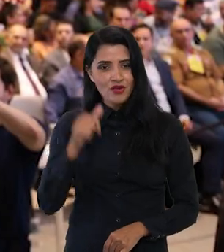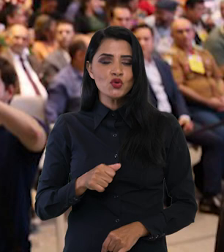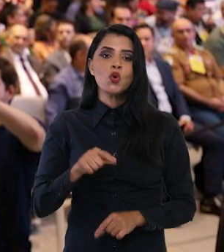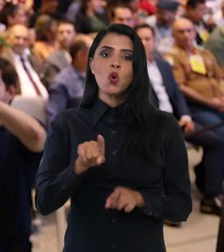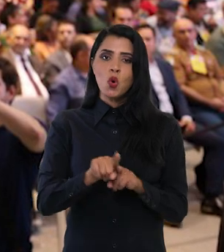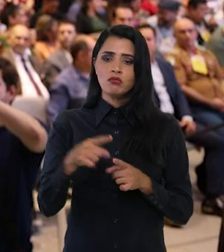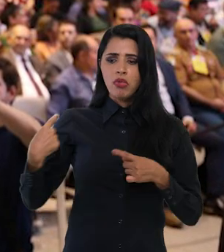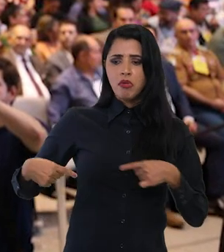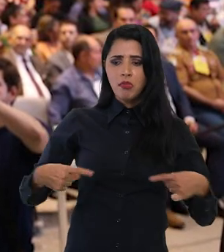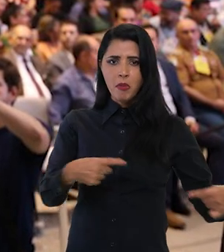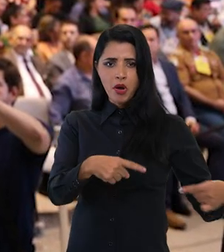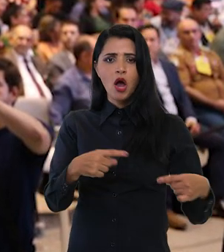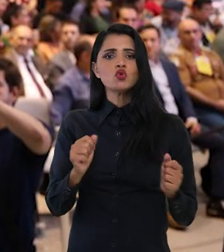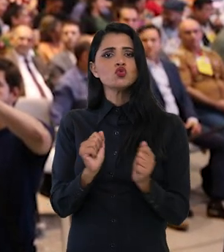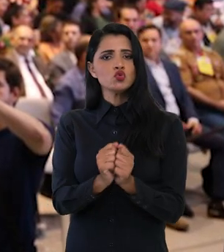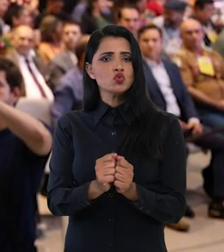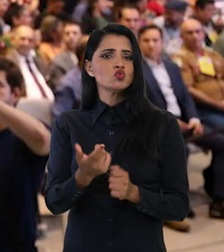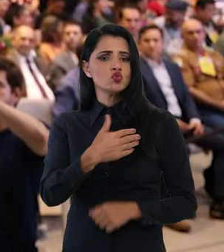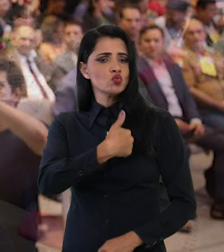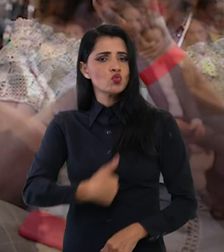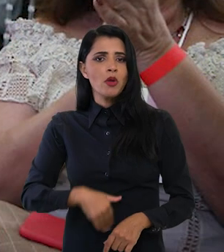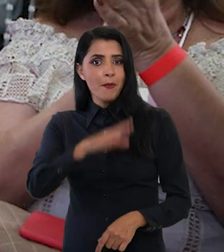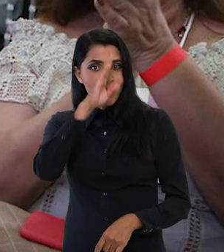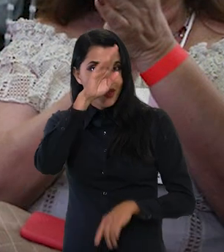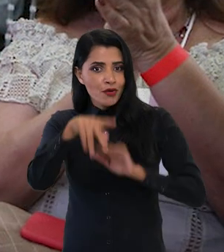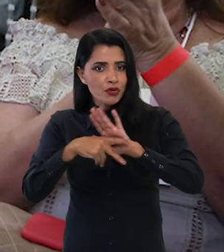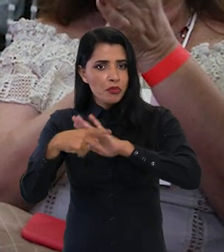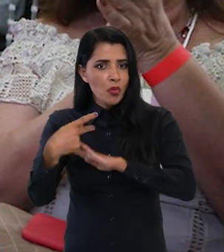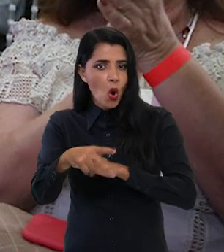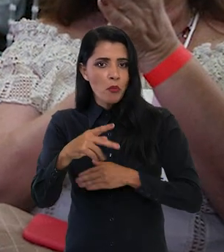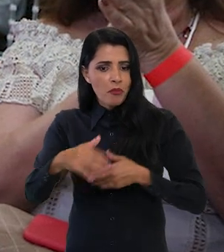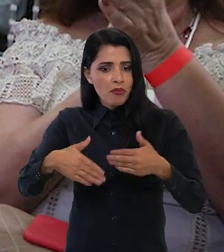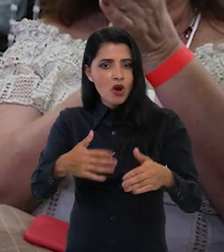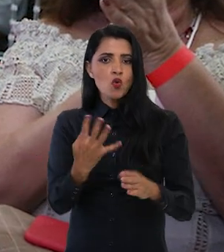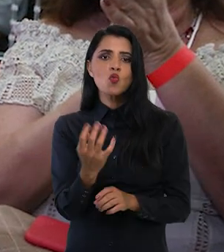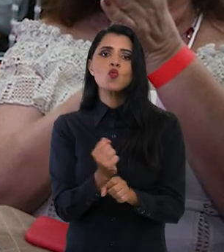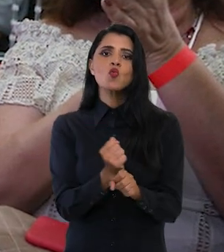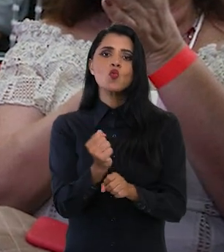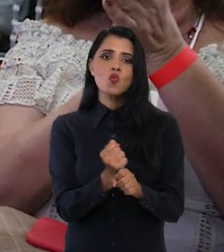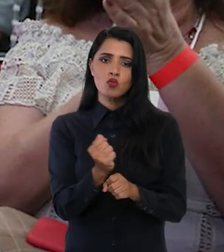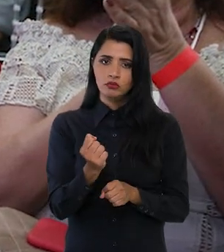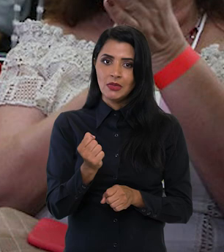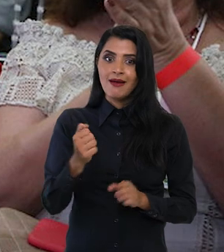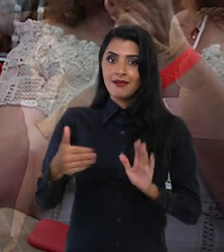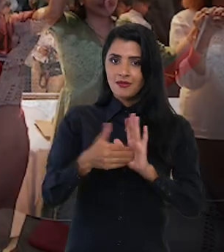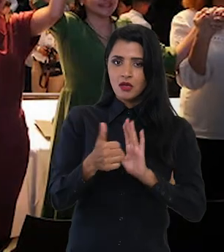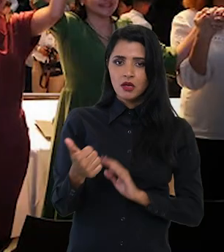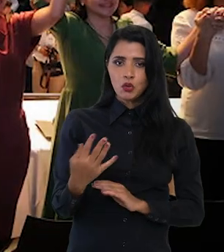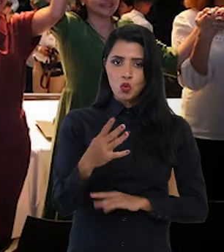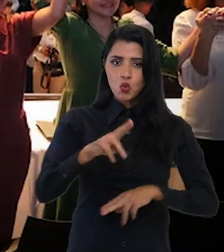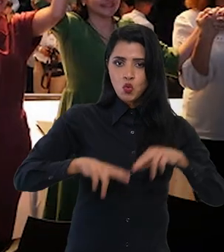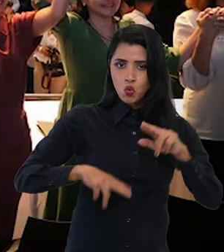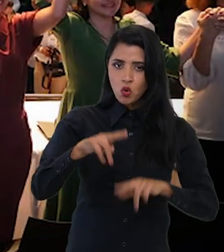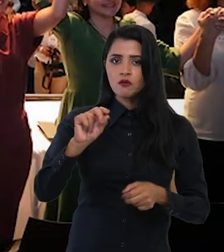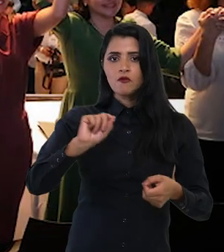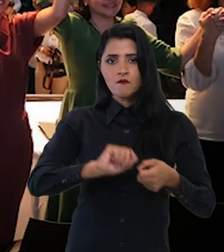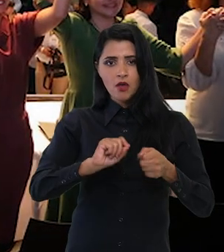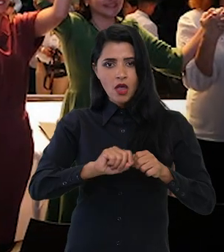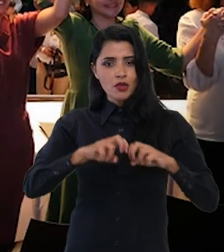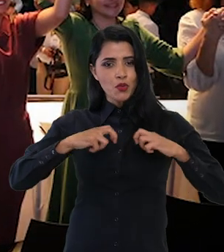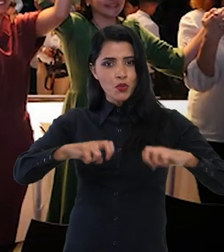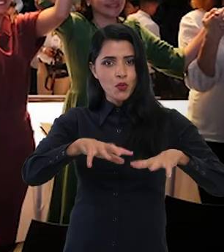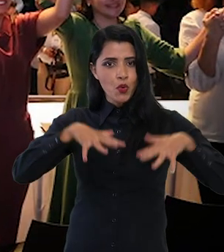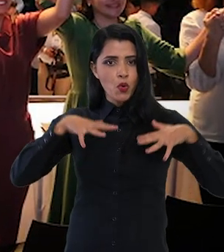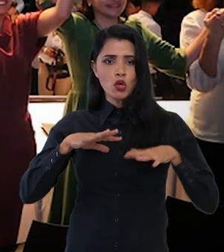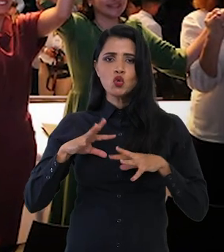Roraima, Amazonas e Acre debatem com o governo quais as prioridades do país para os próximos quatro anos. Até 14 de julho